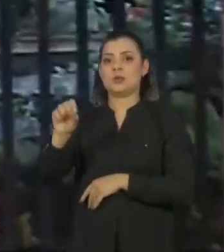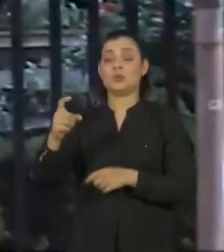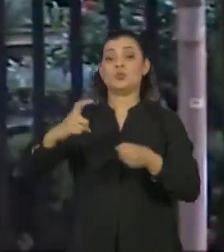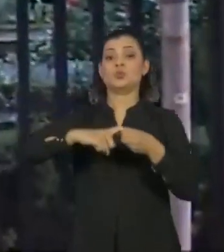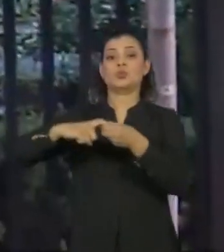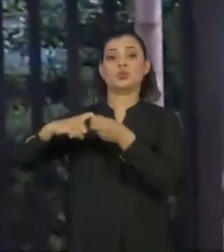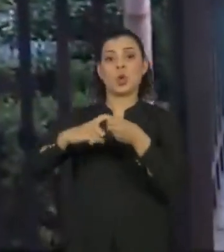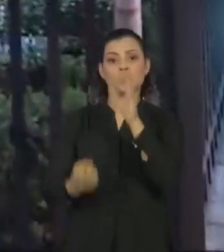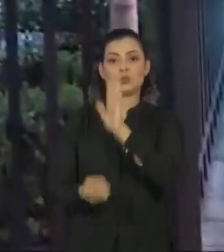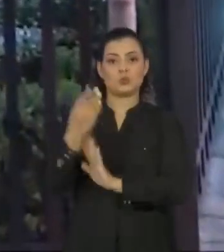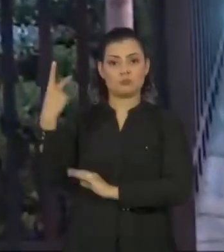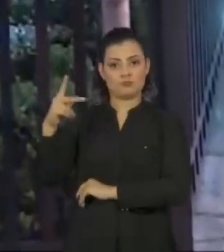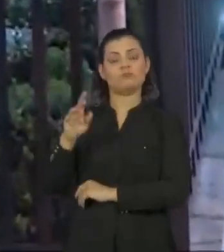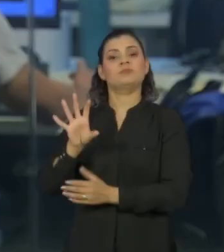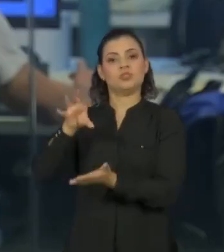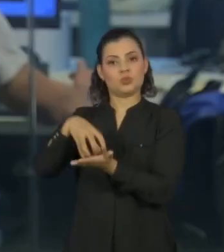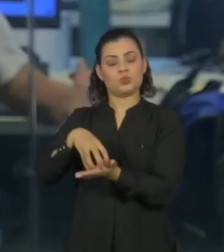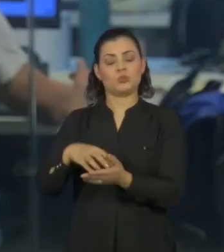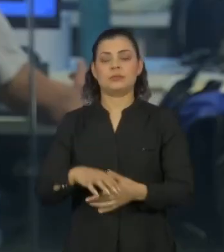sócio fundador do Instituto. Obrigado.